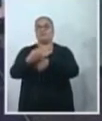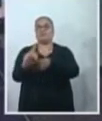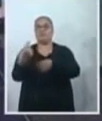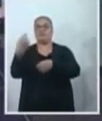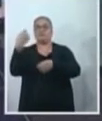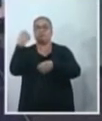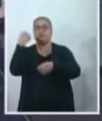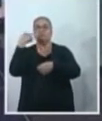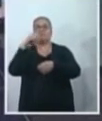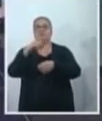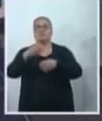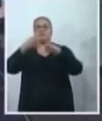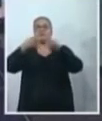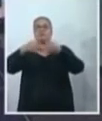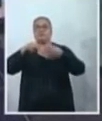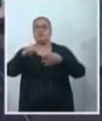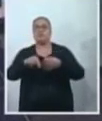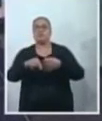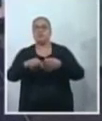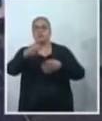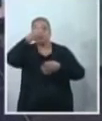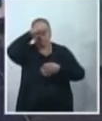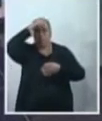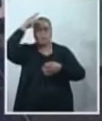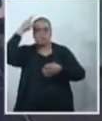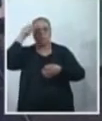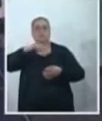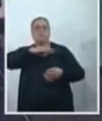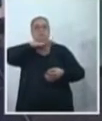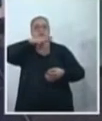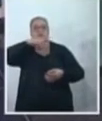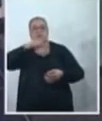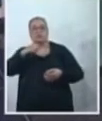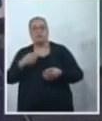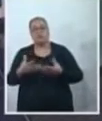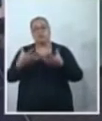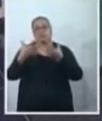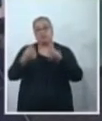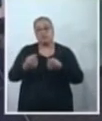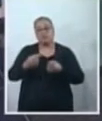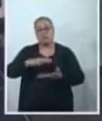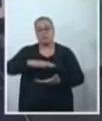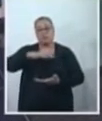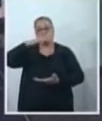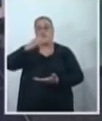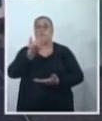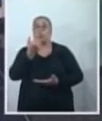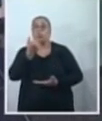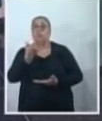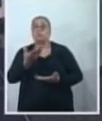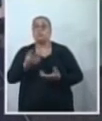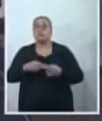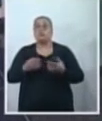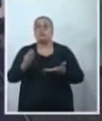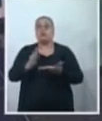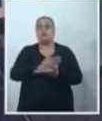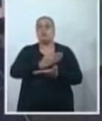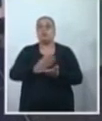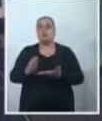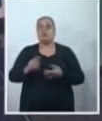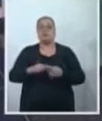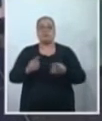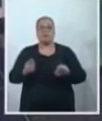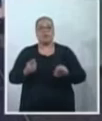vereadora tinha relatado aqui que o prefeito até atendeu com relação à cesta básica algumas coisas, mas que a